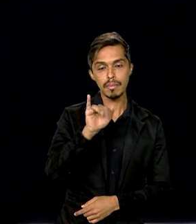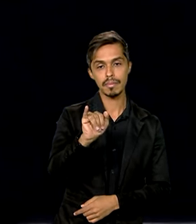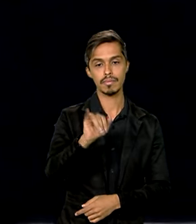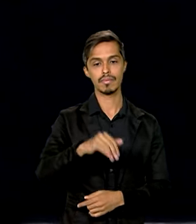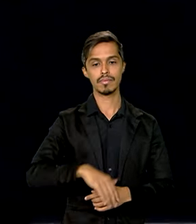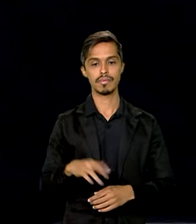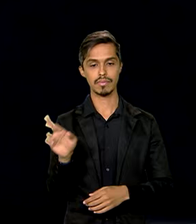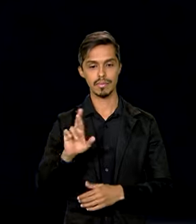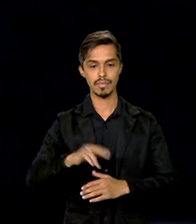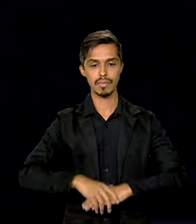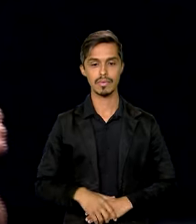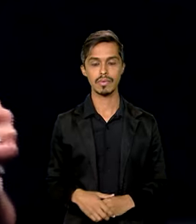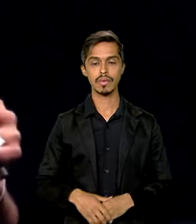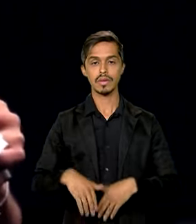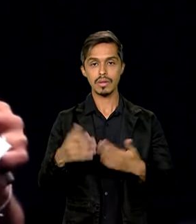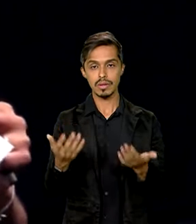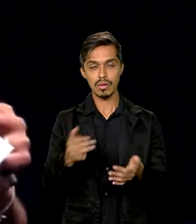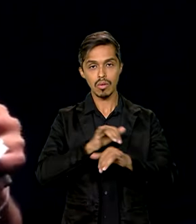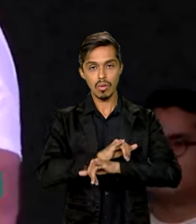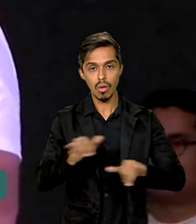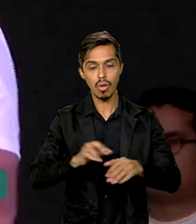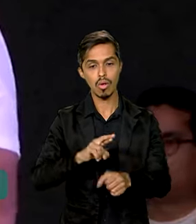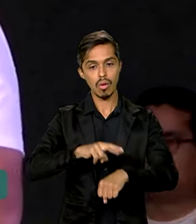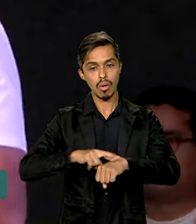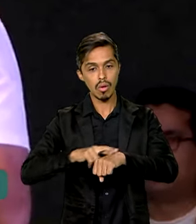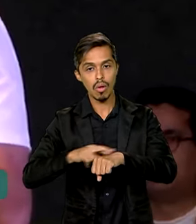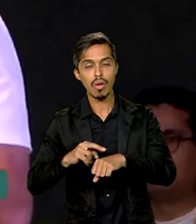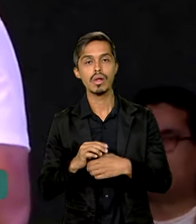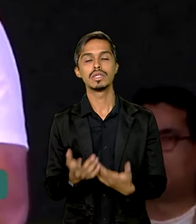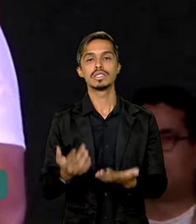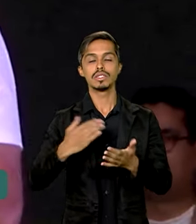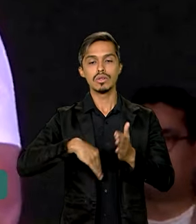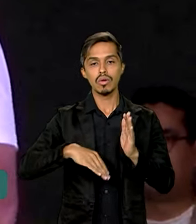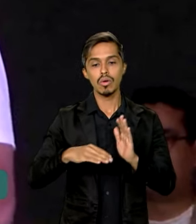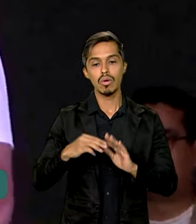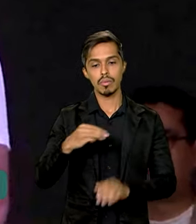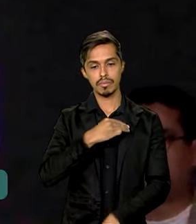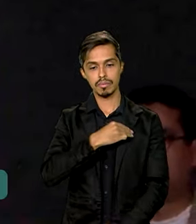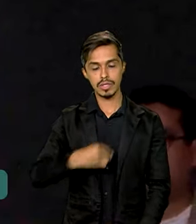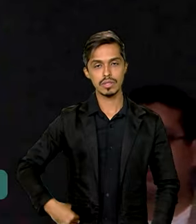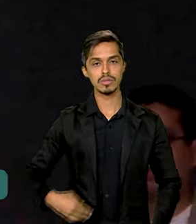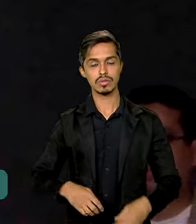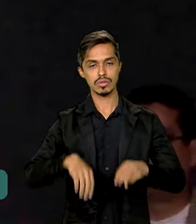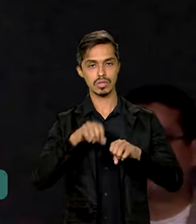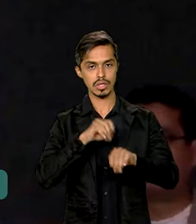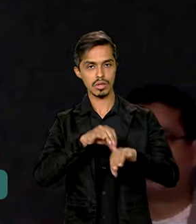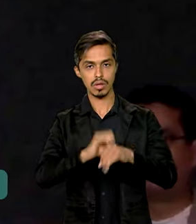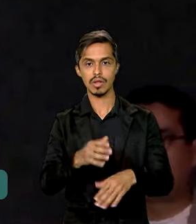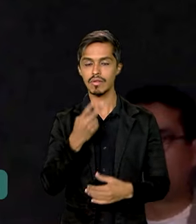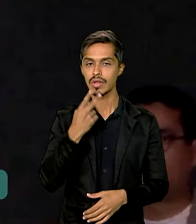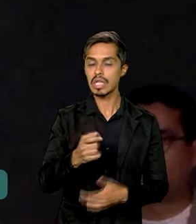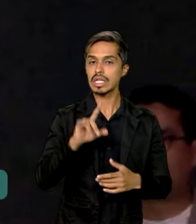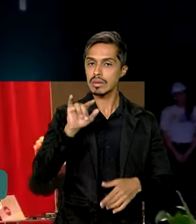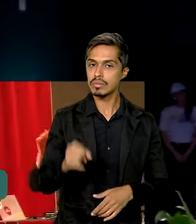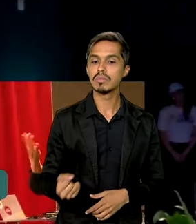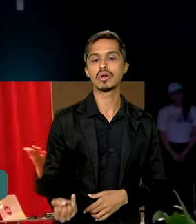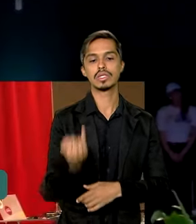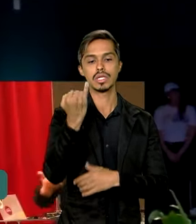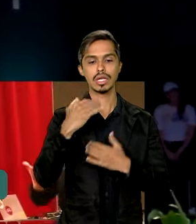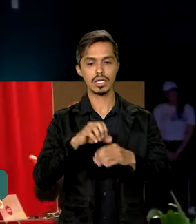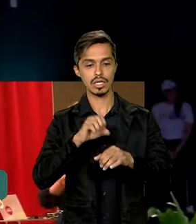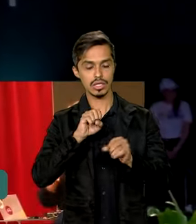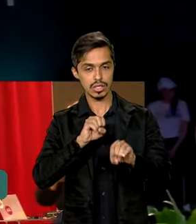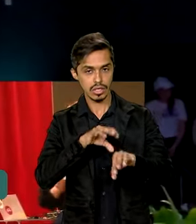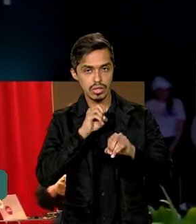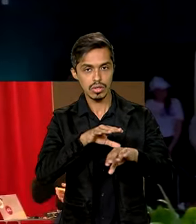lançamento do programa Pé-de-meia em Roraima, o ministro da Educação defendeu a importância dos investimentos no setor. Eu sempre